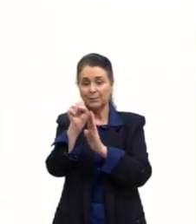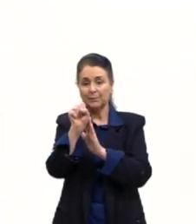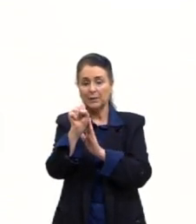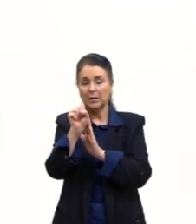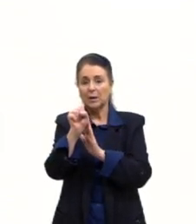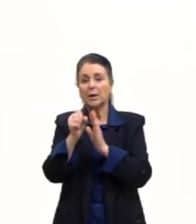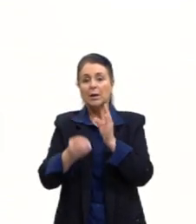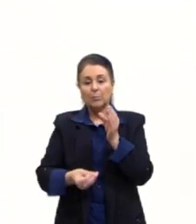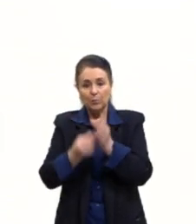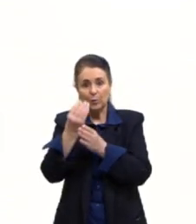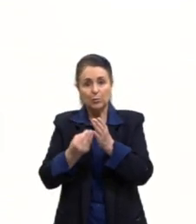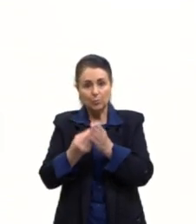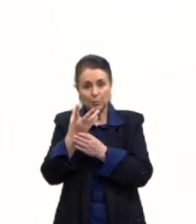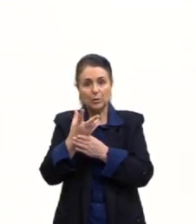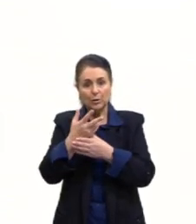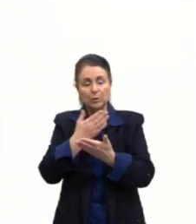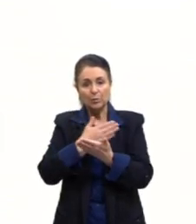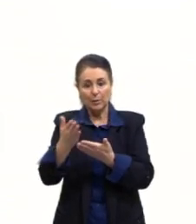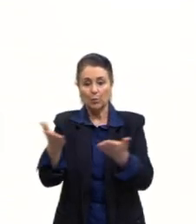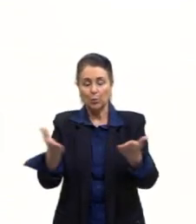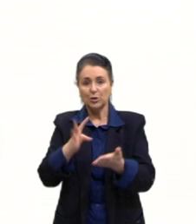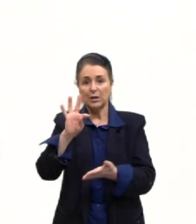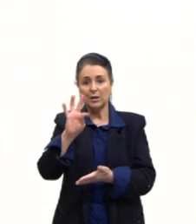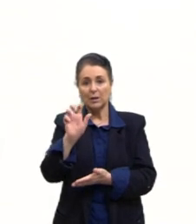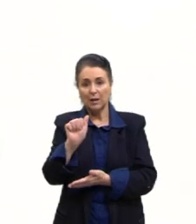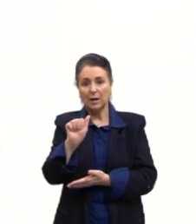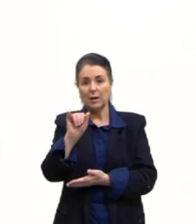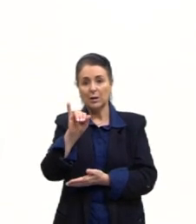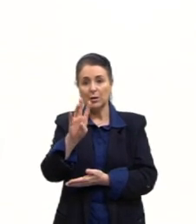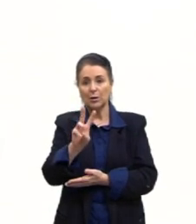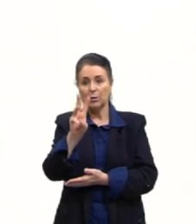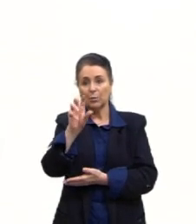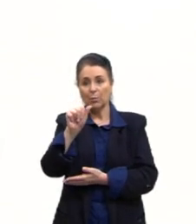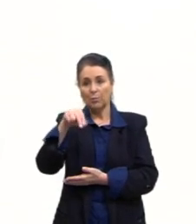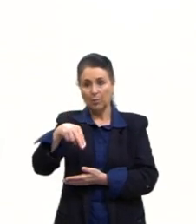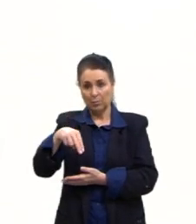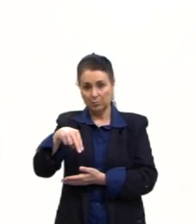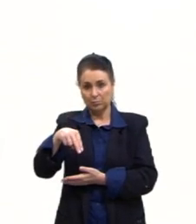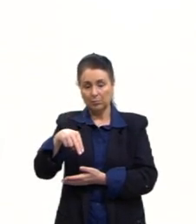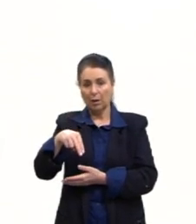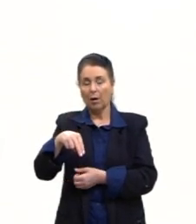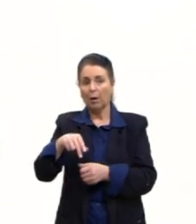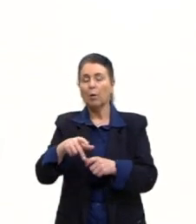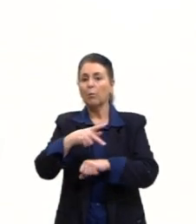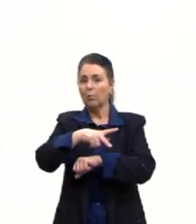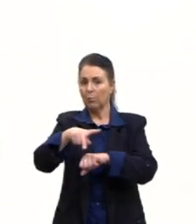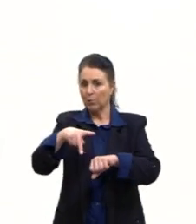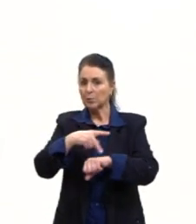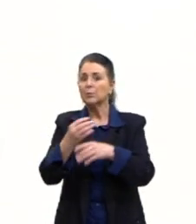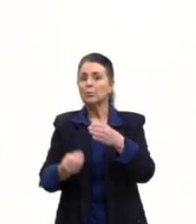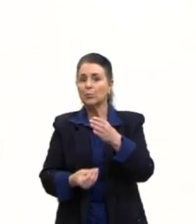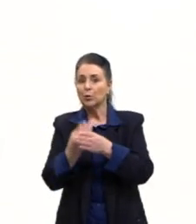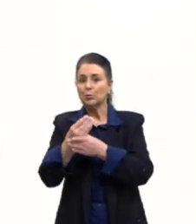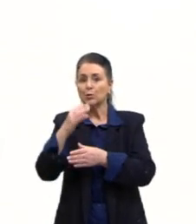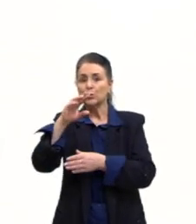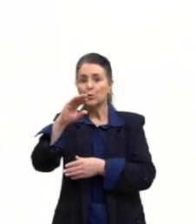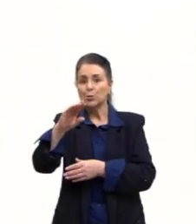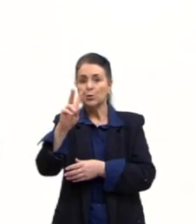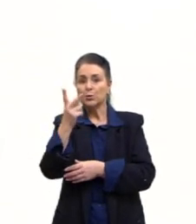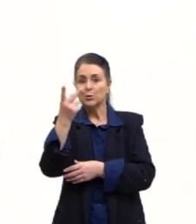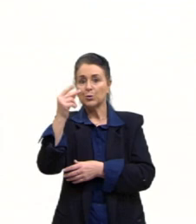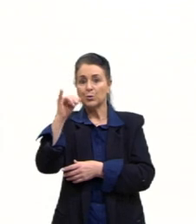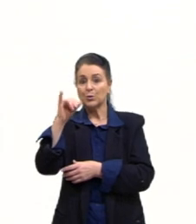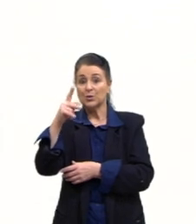demandas. Tanto é que Taiwan, hoje, é o maior país que produz os chips, microchips.